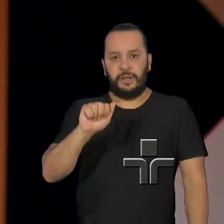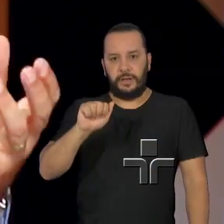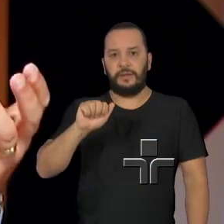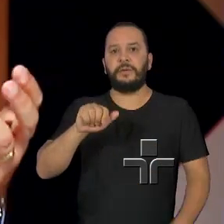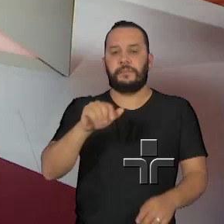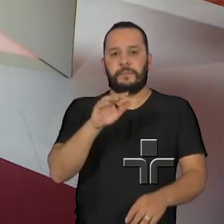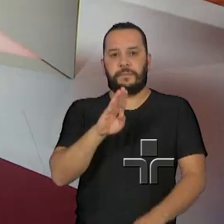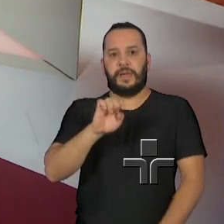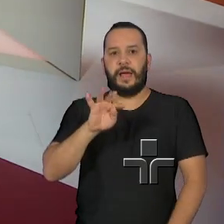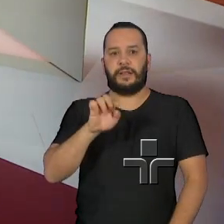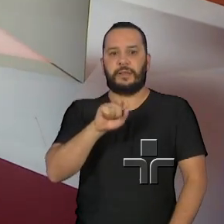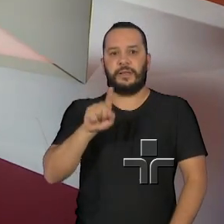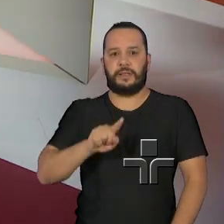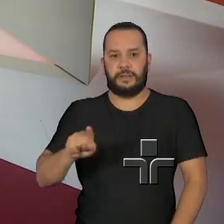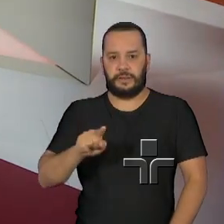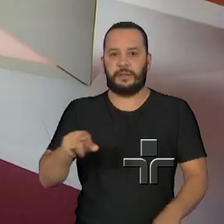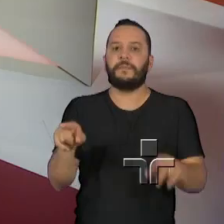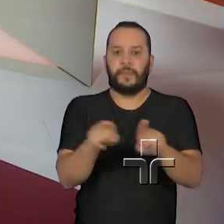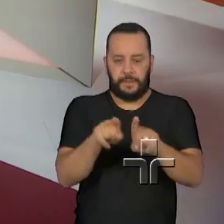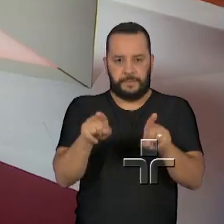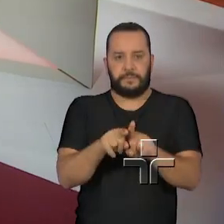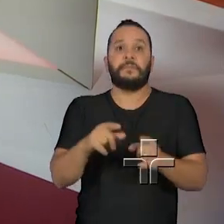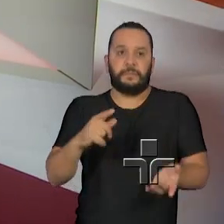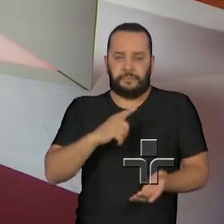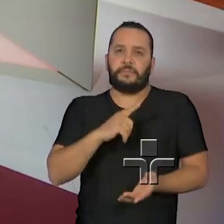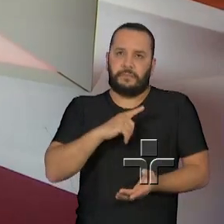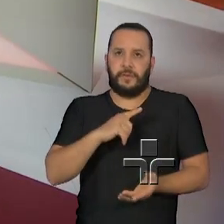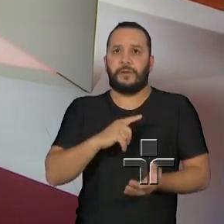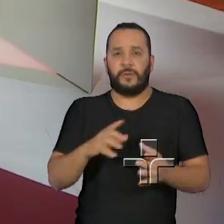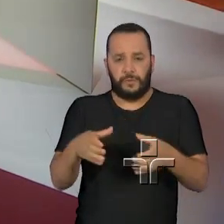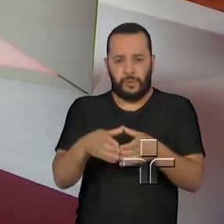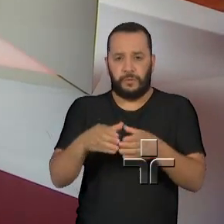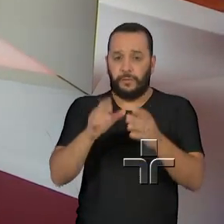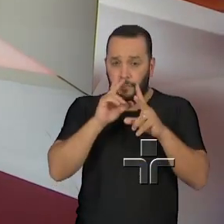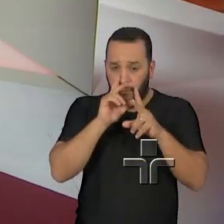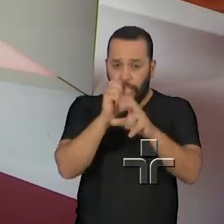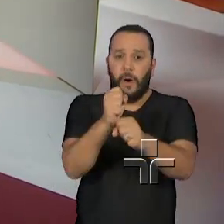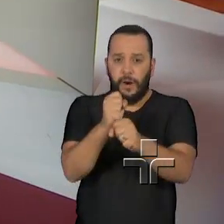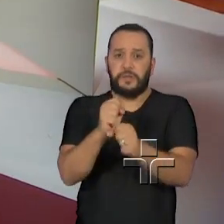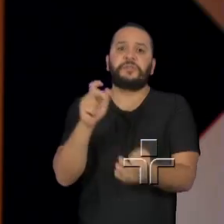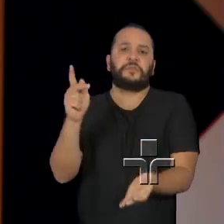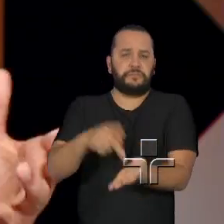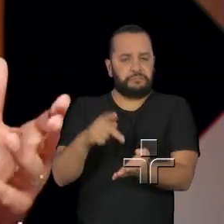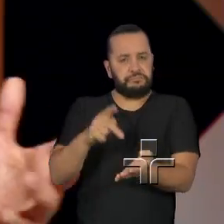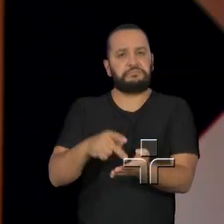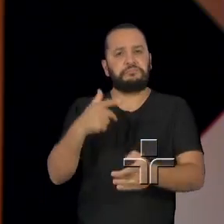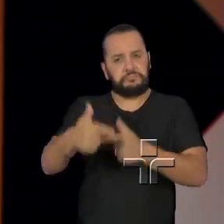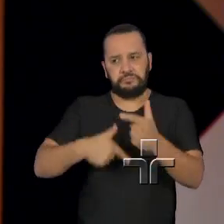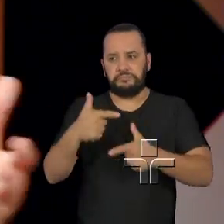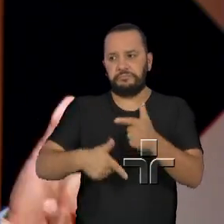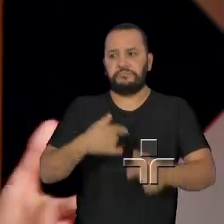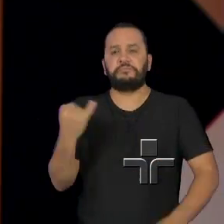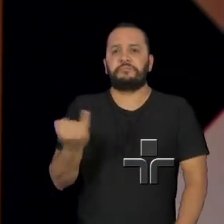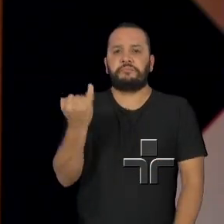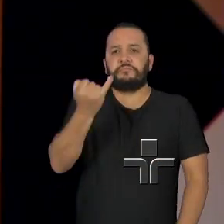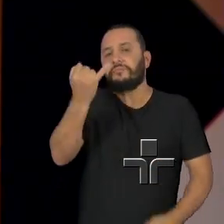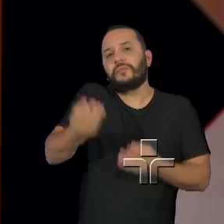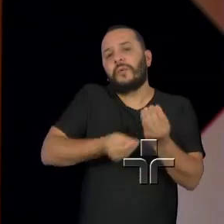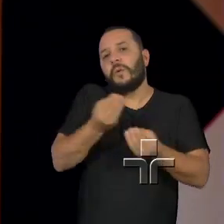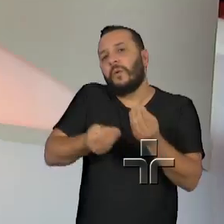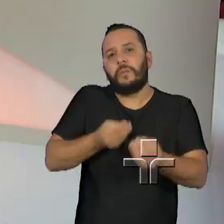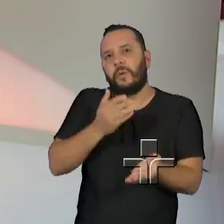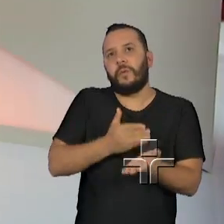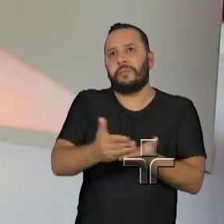lá em Jacareí está muito forte, muito coeso e tem uma atuação muito importante. Conta um pouco para a gente como é que isso tudo